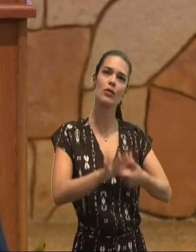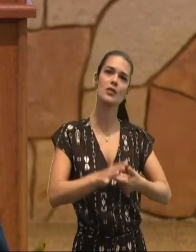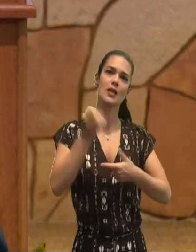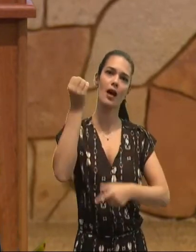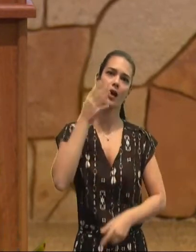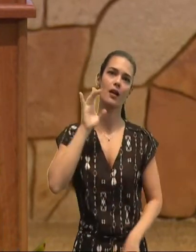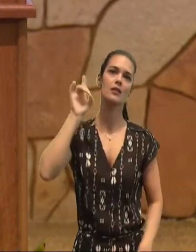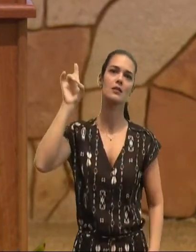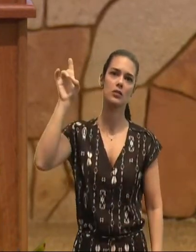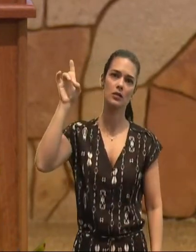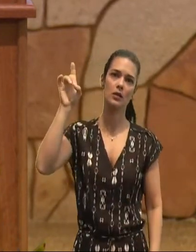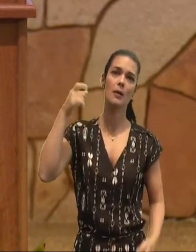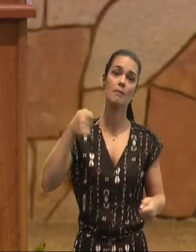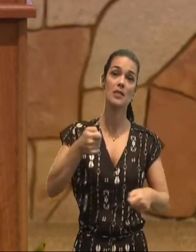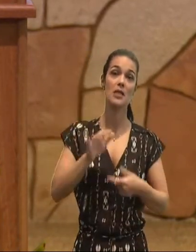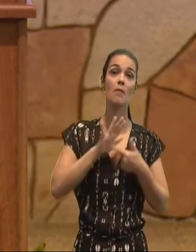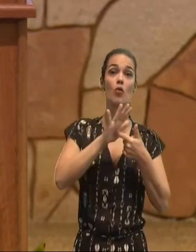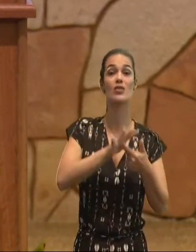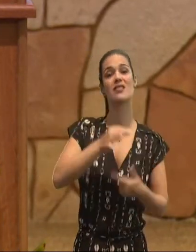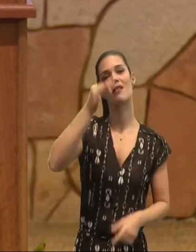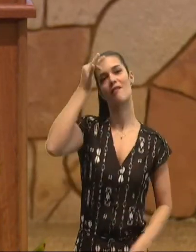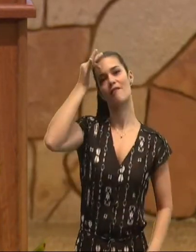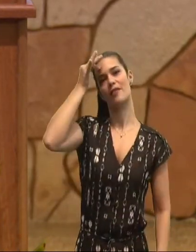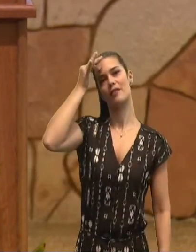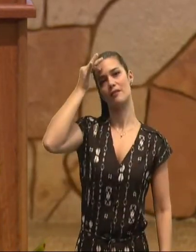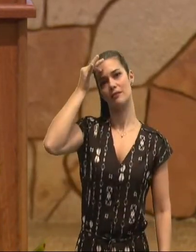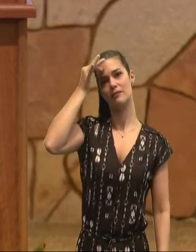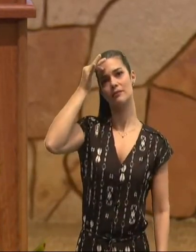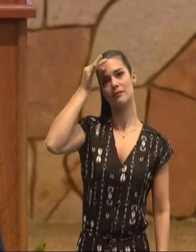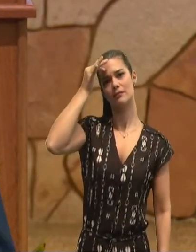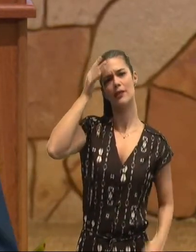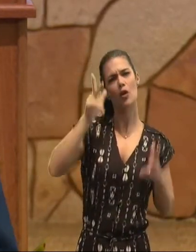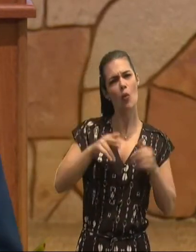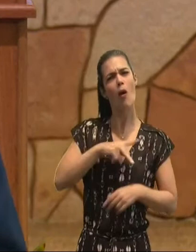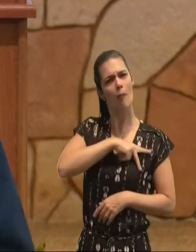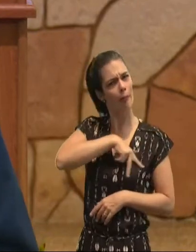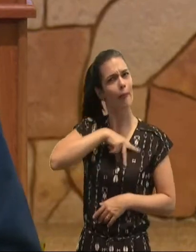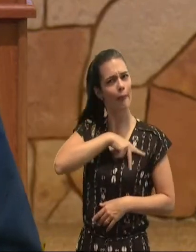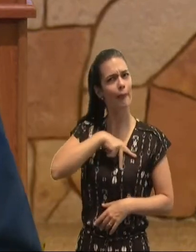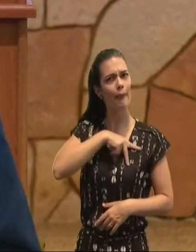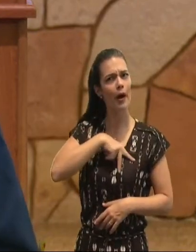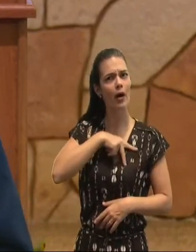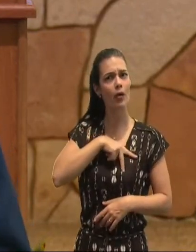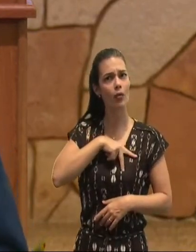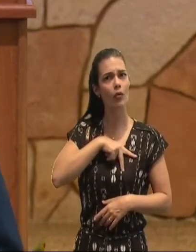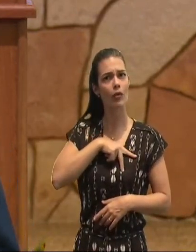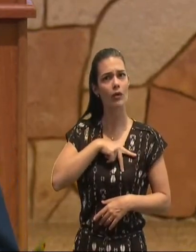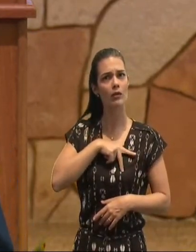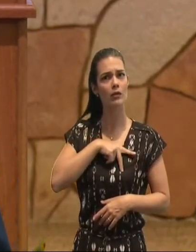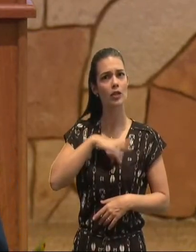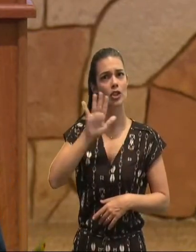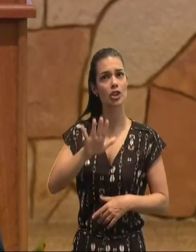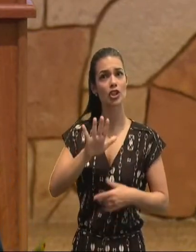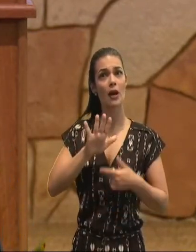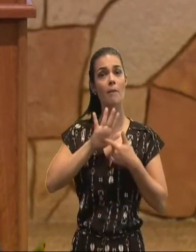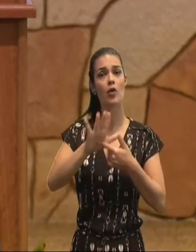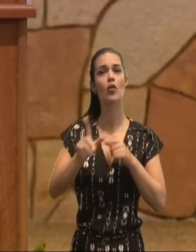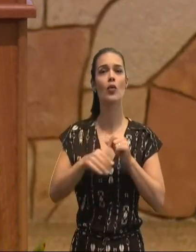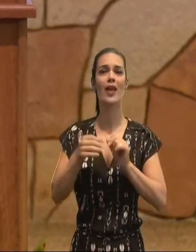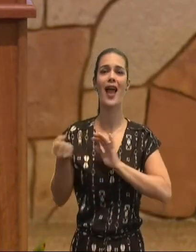é que a nossa fé, seja demonstrada, como em Paulo, que trazia, em si, as marcas,